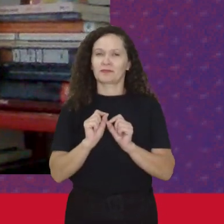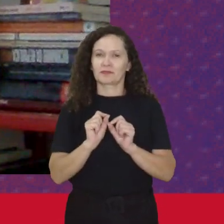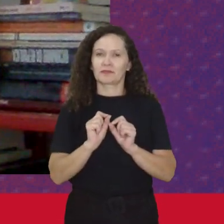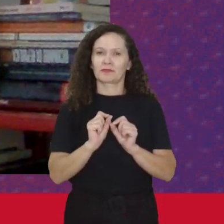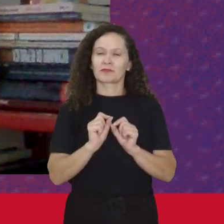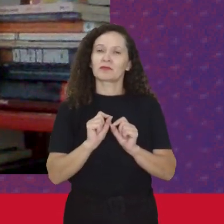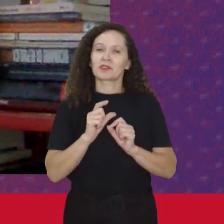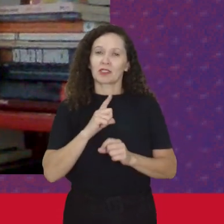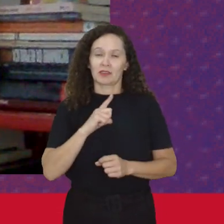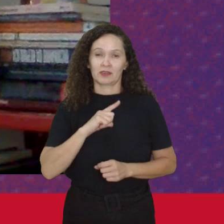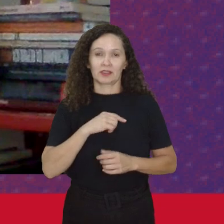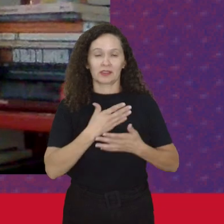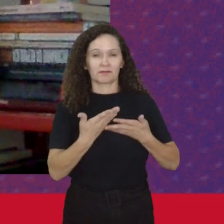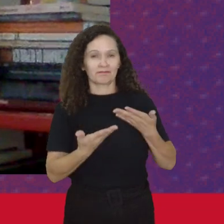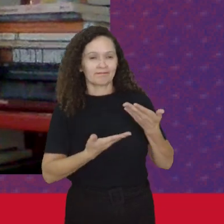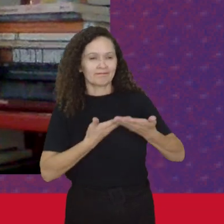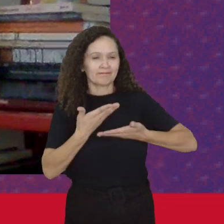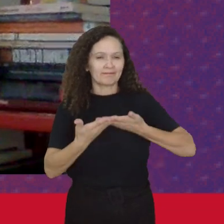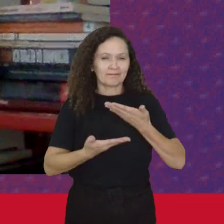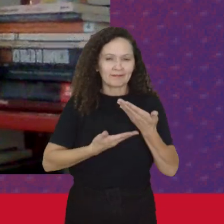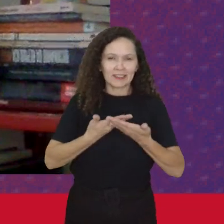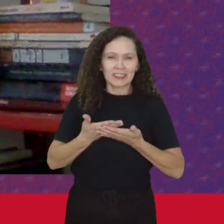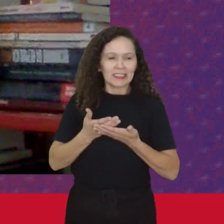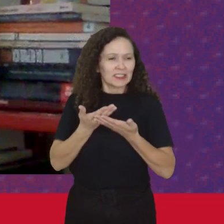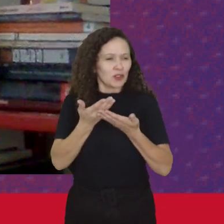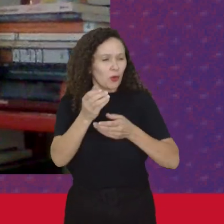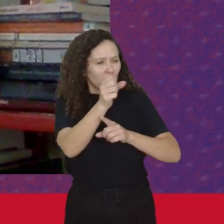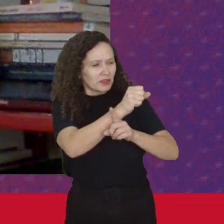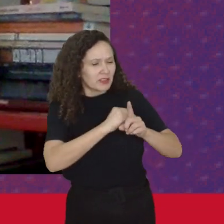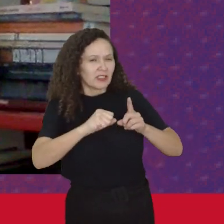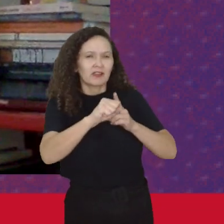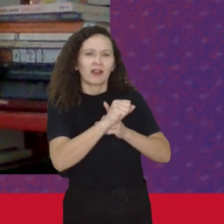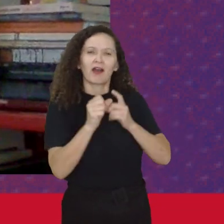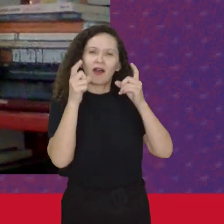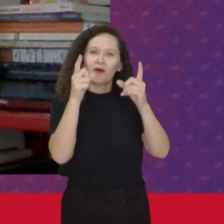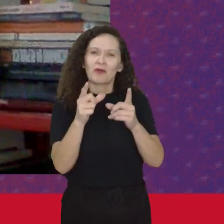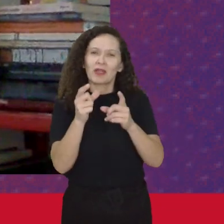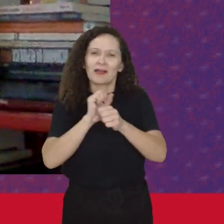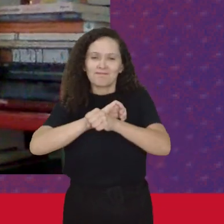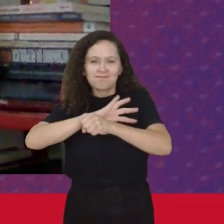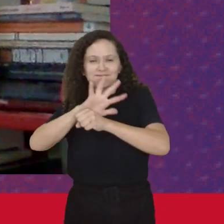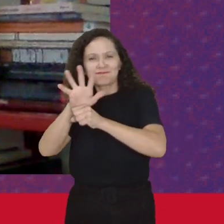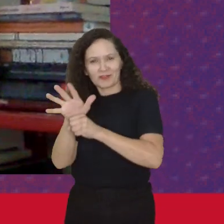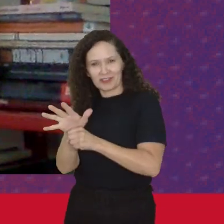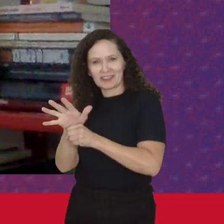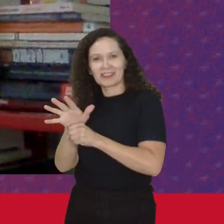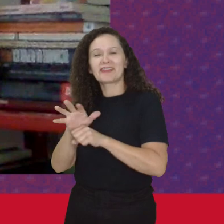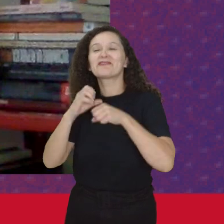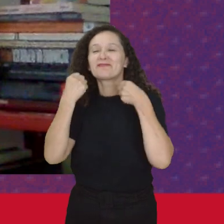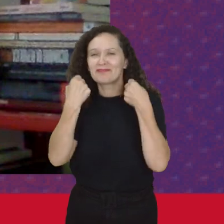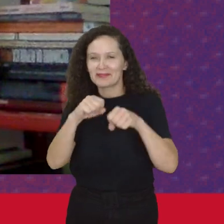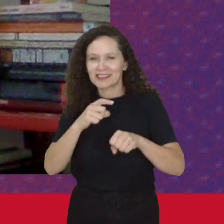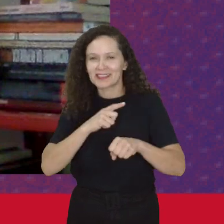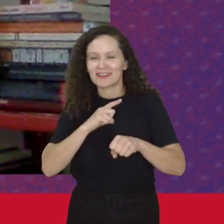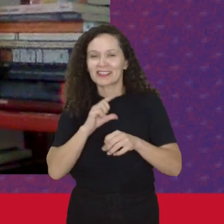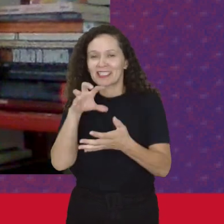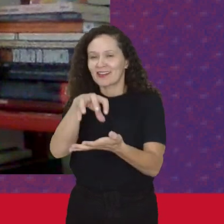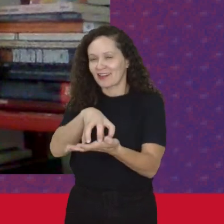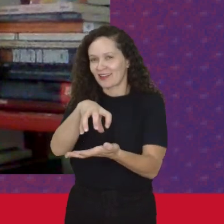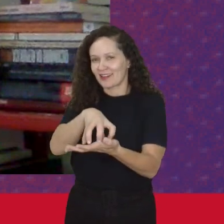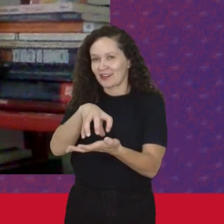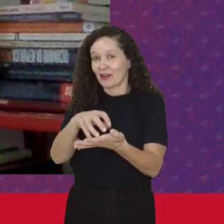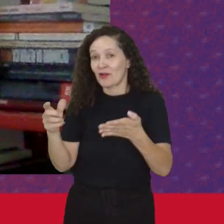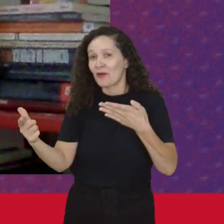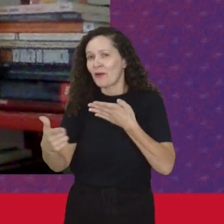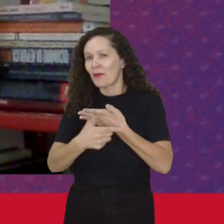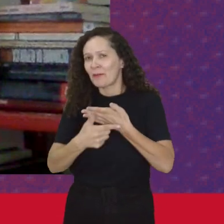Estado E uma sociedade Descolonizados Deveriam ter Como centralidade O